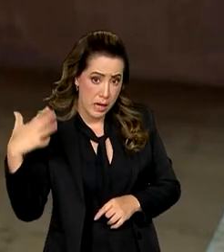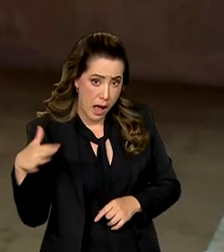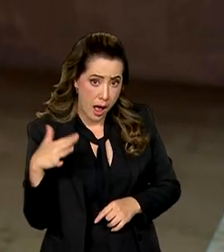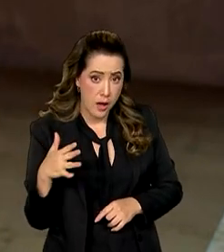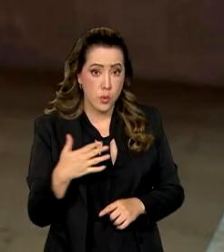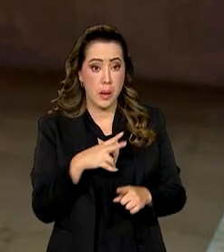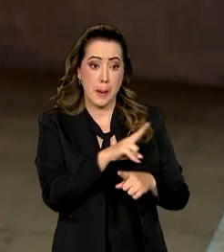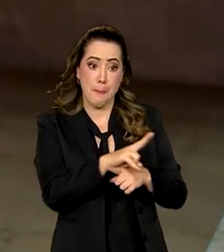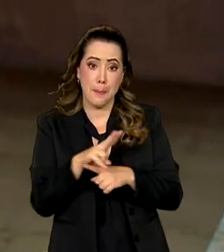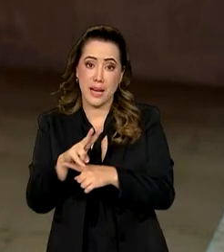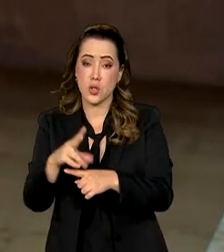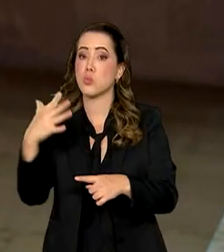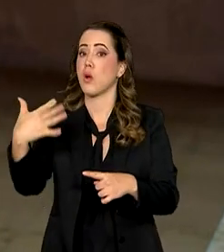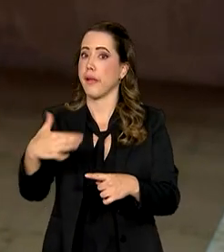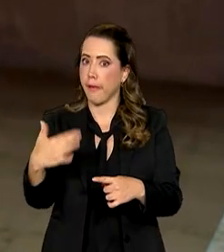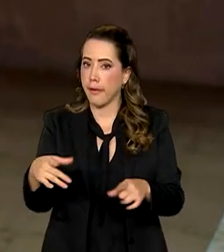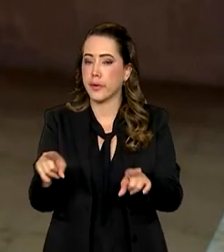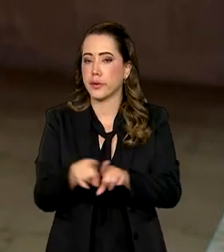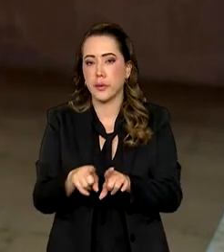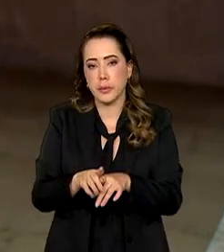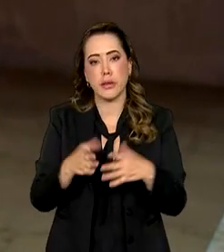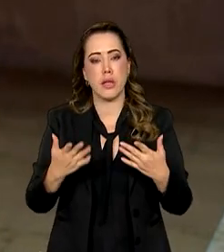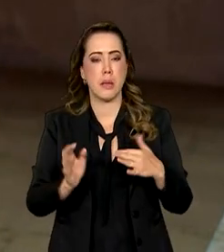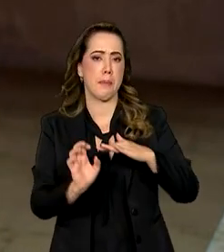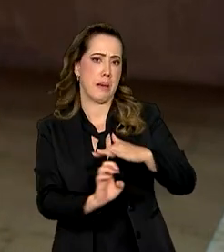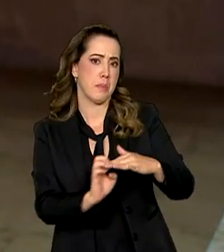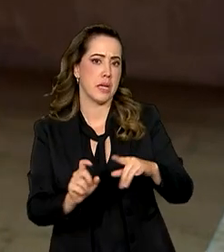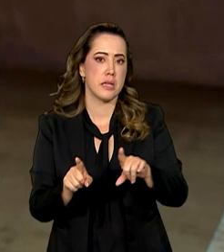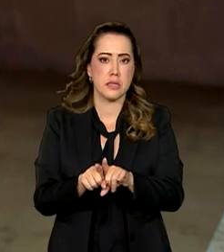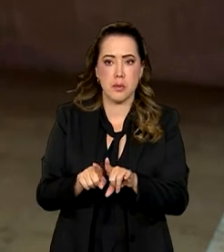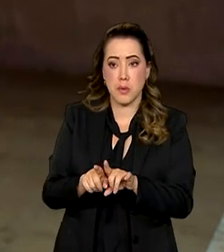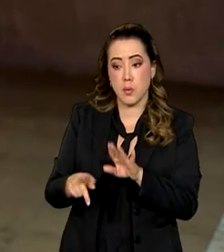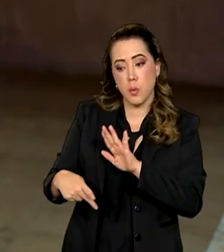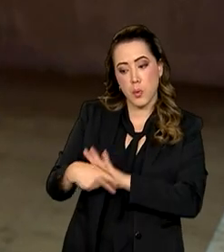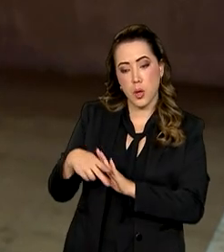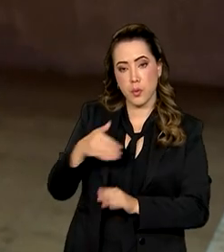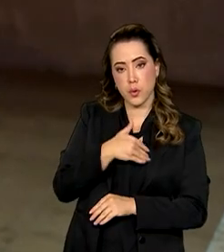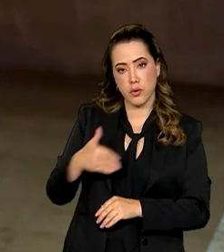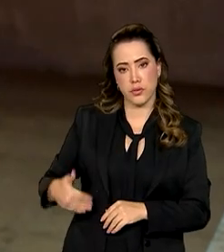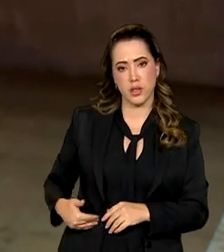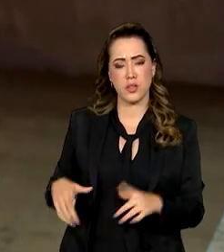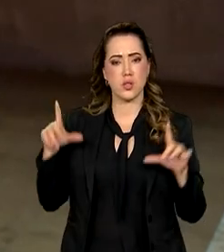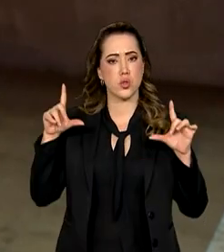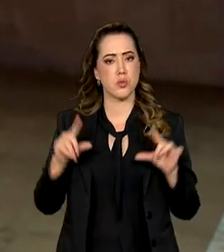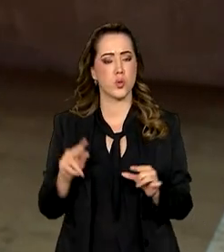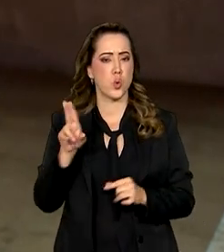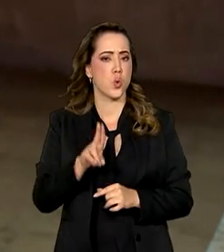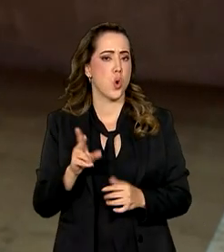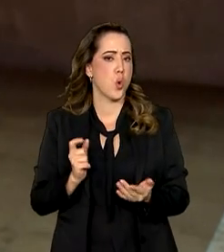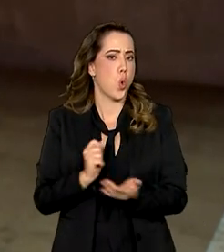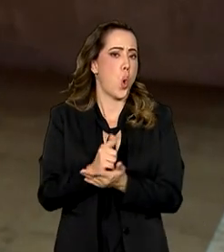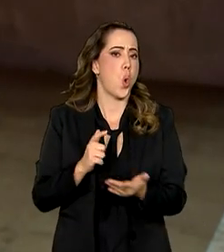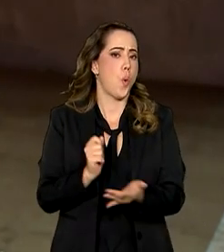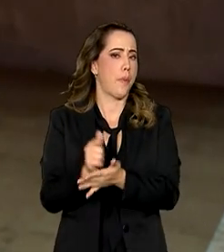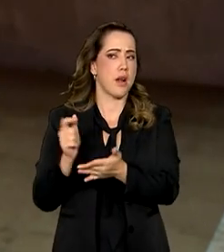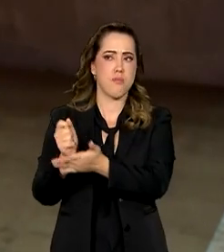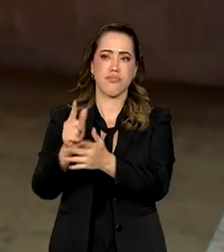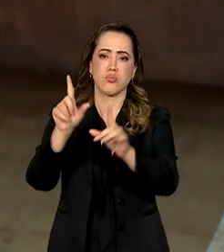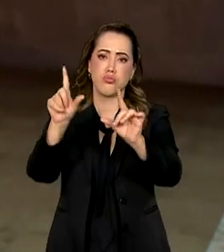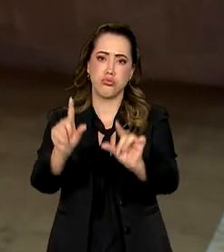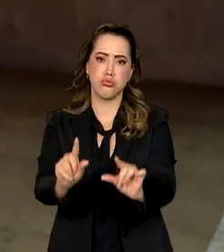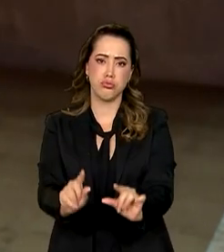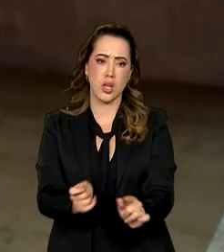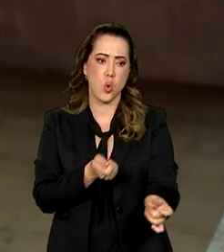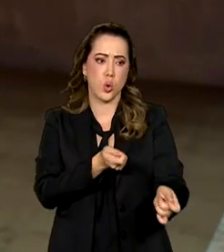consumidores, como também para as empresas e para o próprio governo. Isso desestimula o consumo e ajuda a controlar os